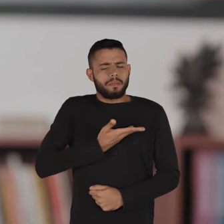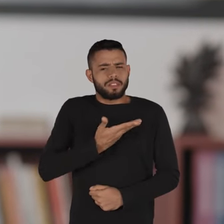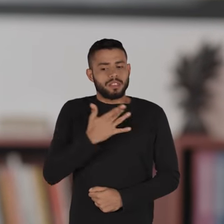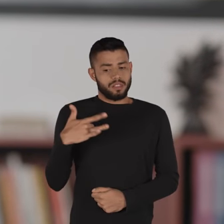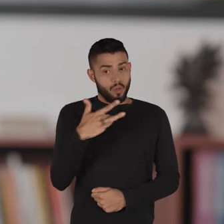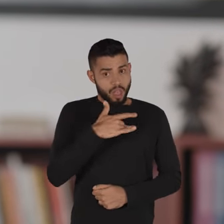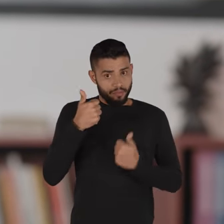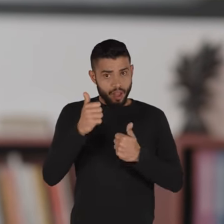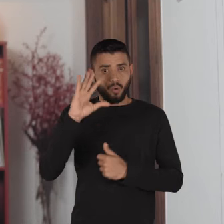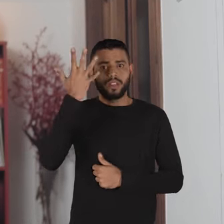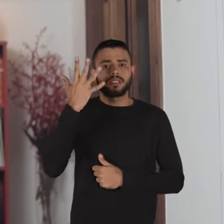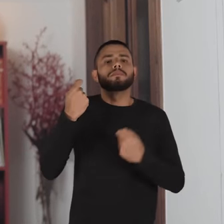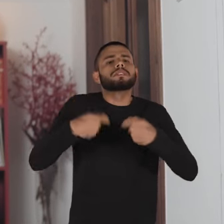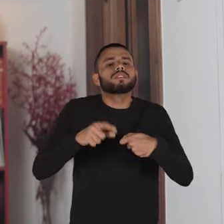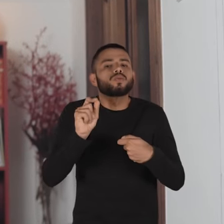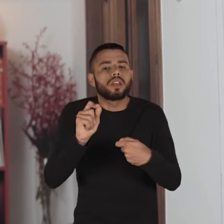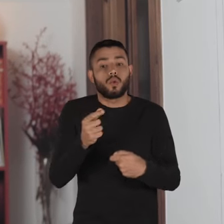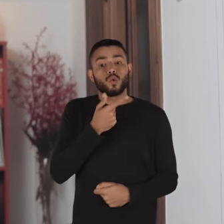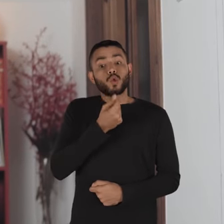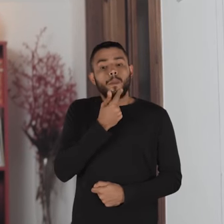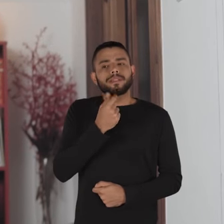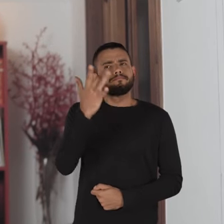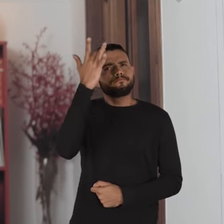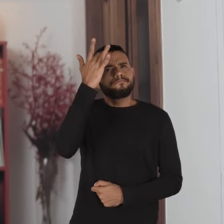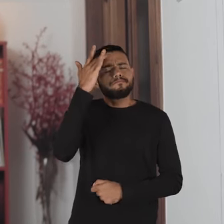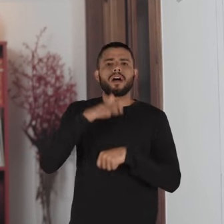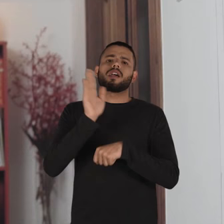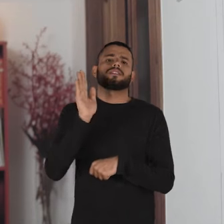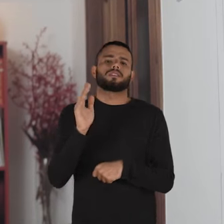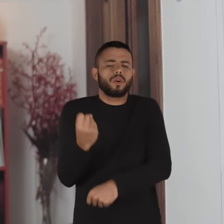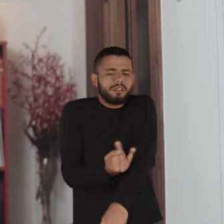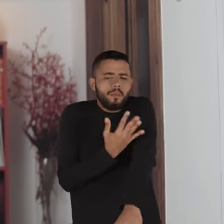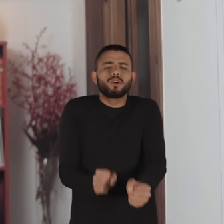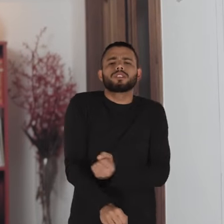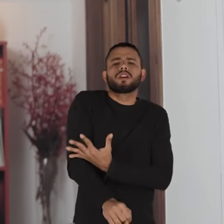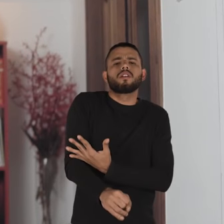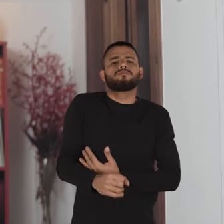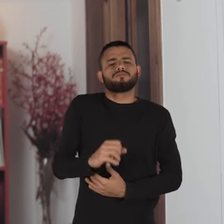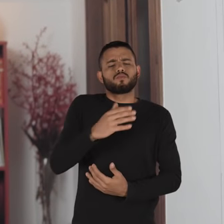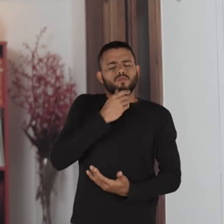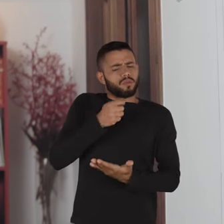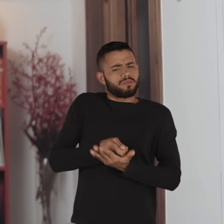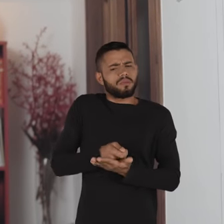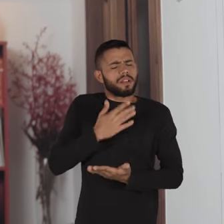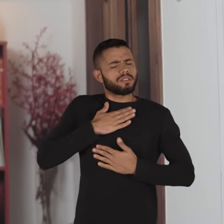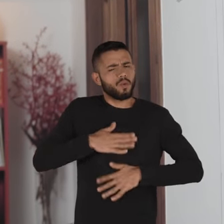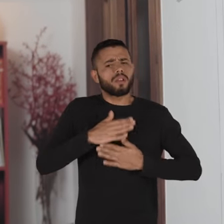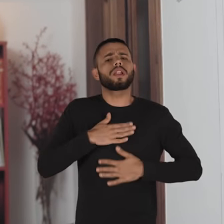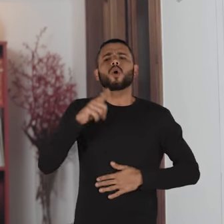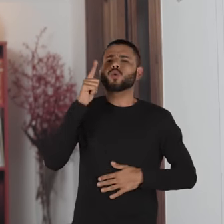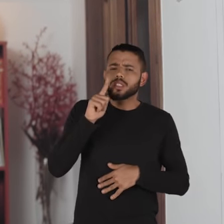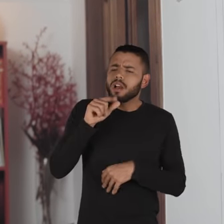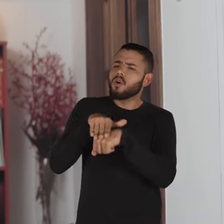saudável aconteça, que os homens estejam mais maduros com as suas emoções, com a sua masculinidade, mais tranquilos para que ele